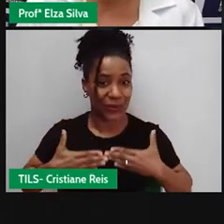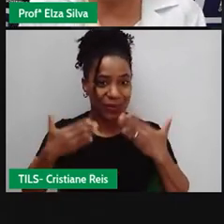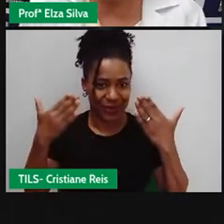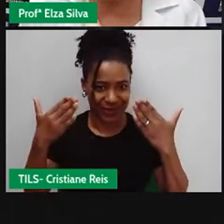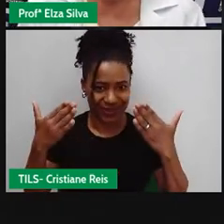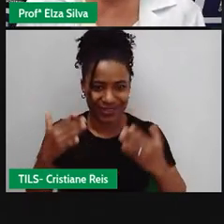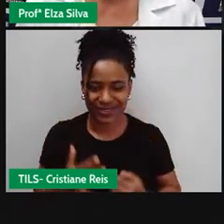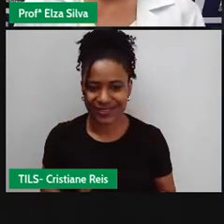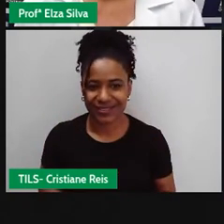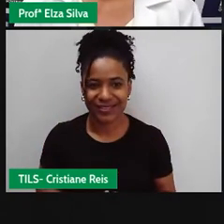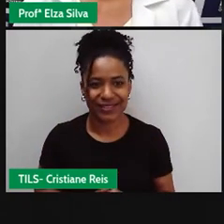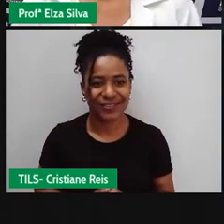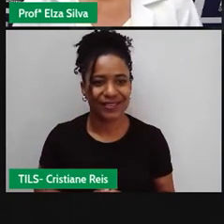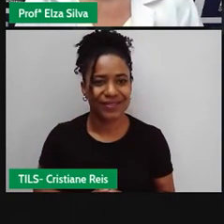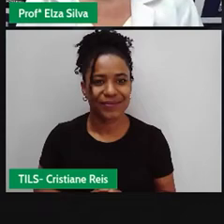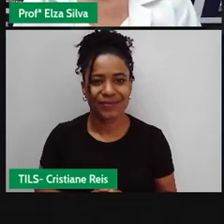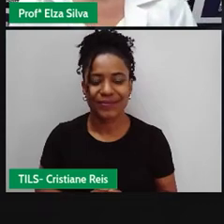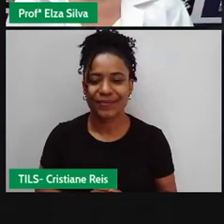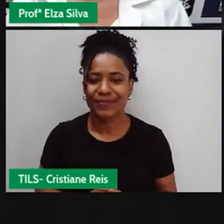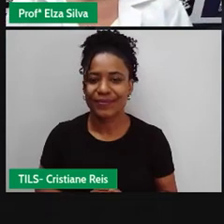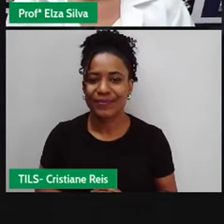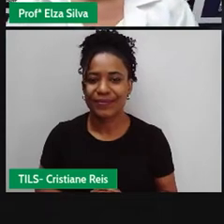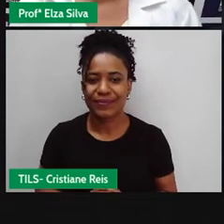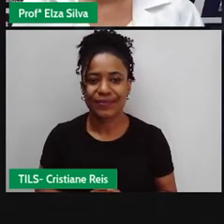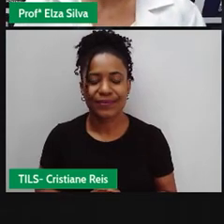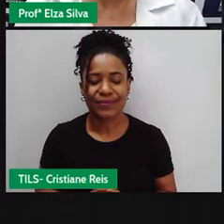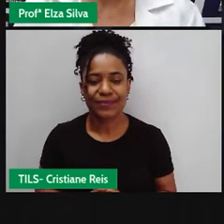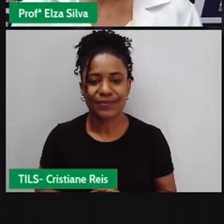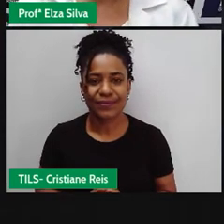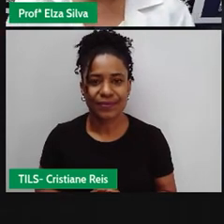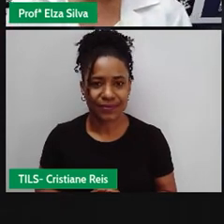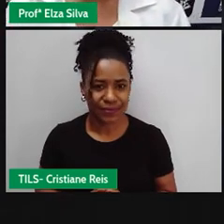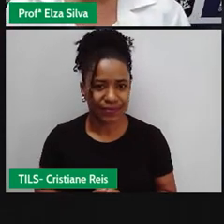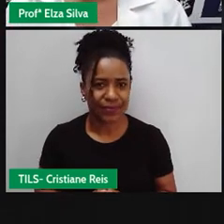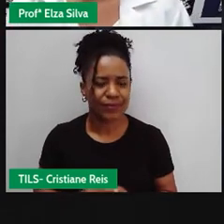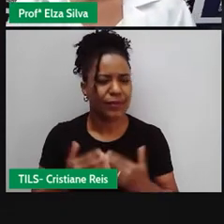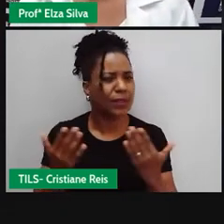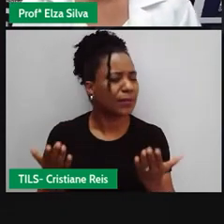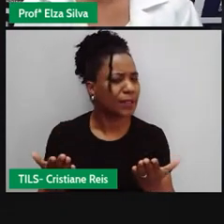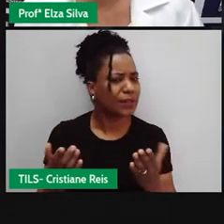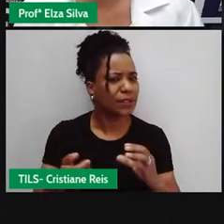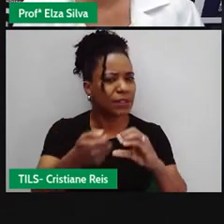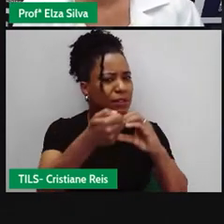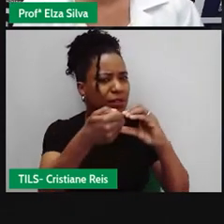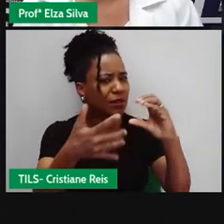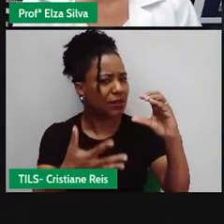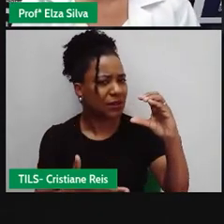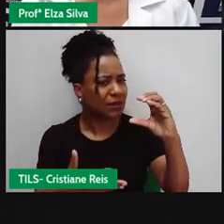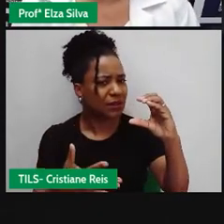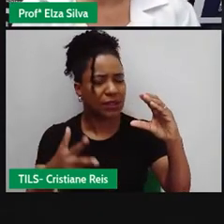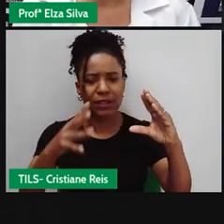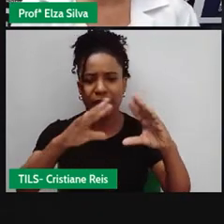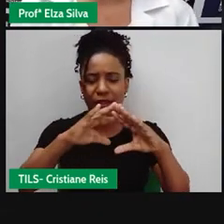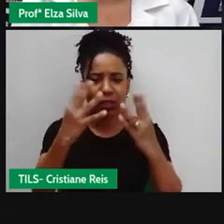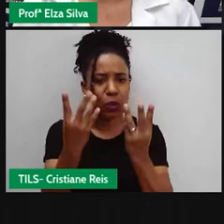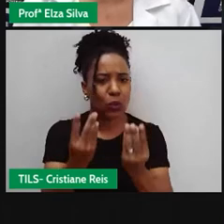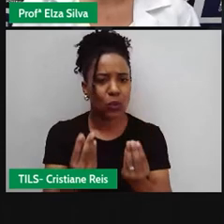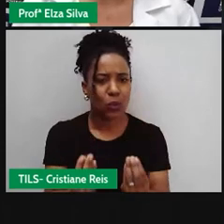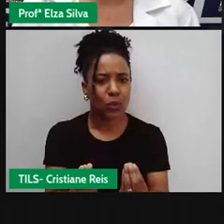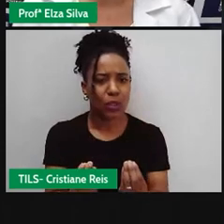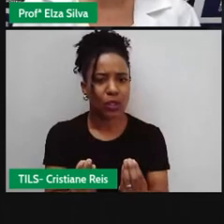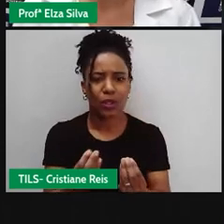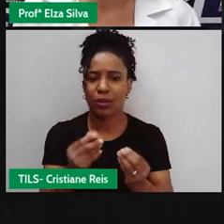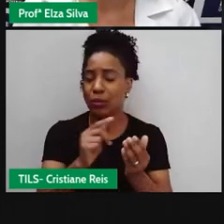E a sinopse? A sinopse é um tipo de texto que tem